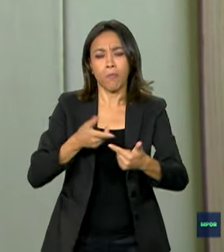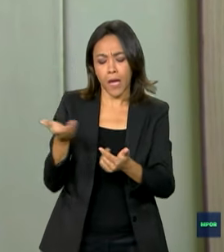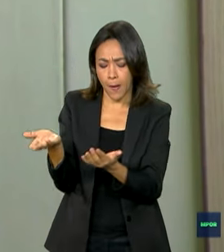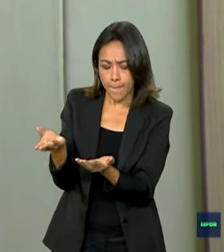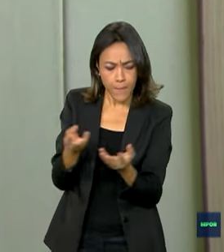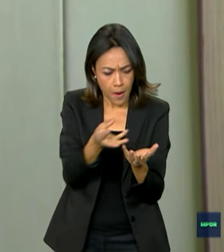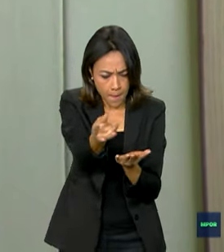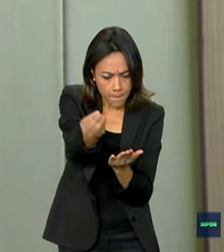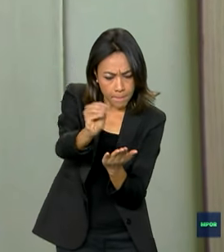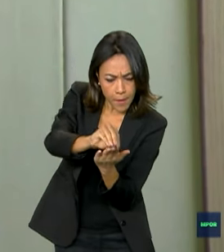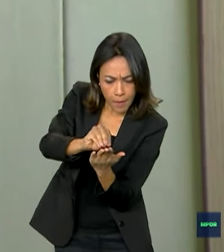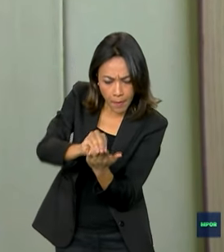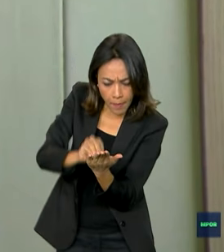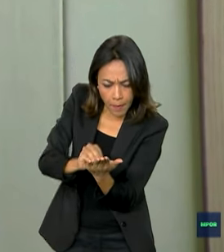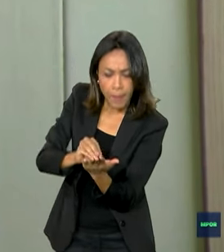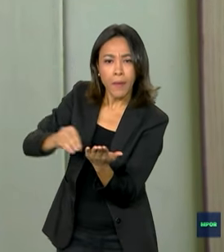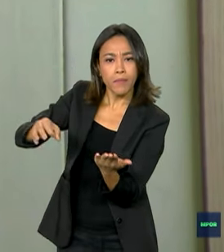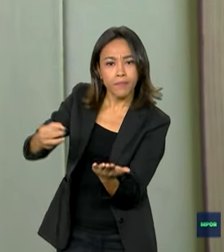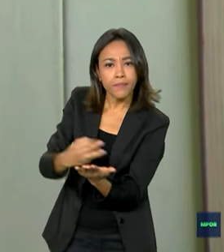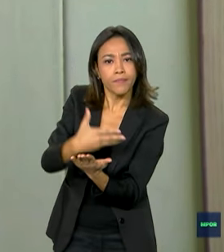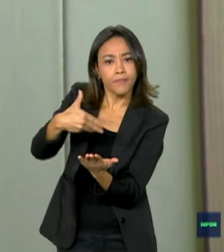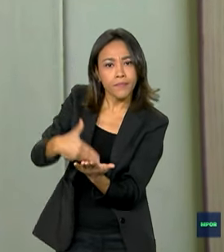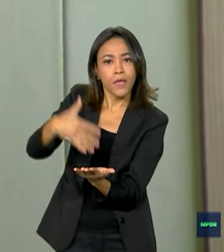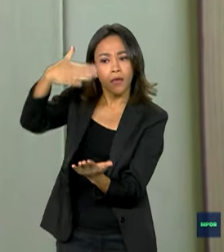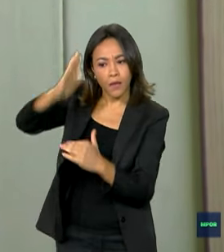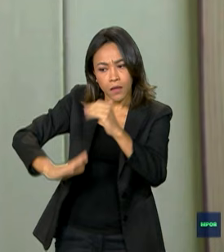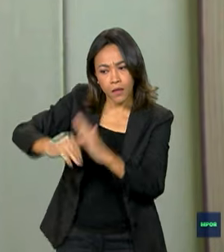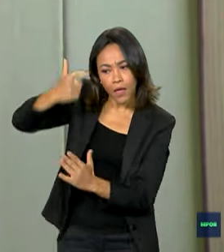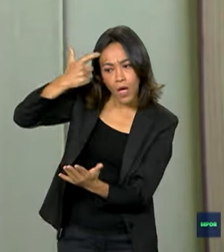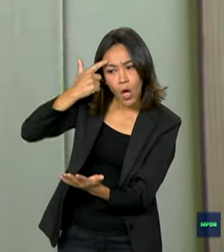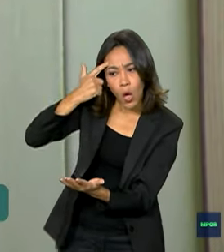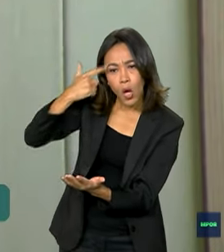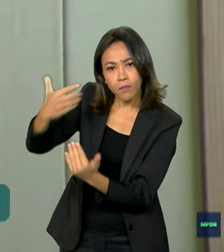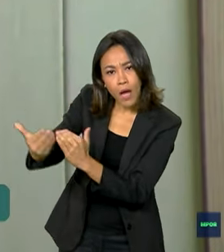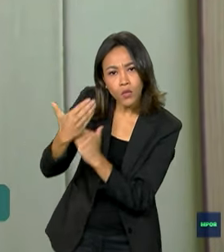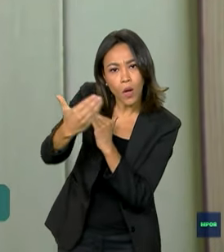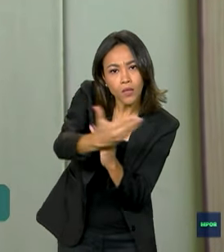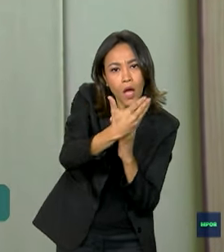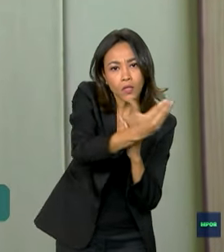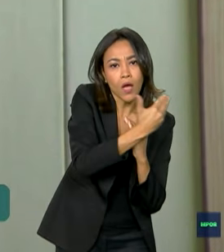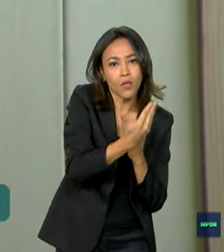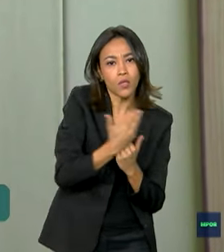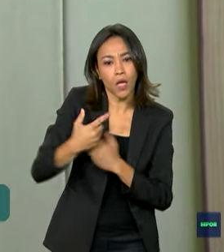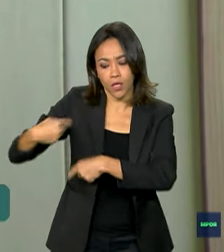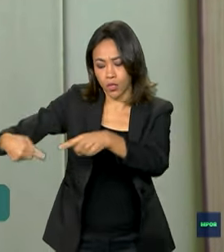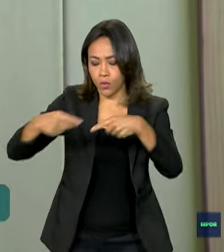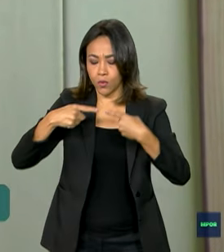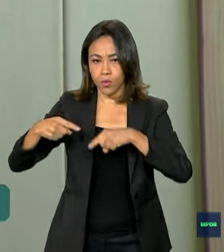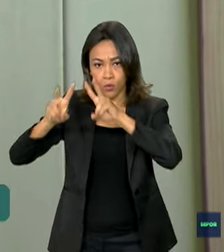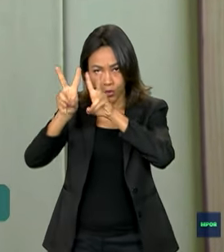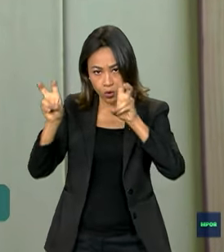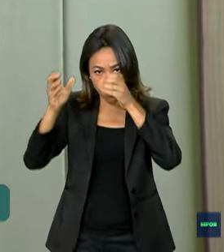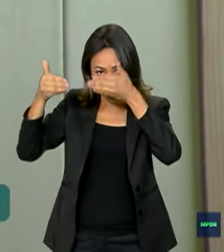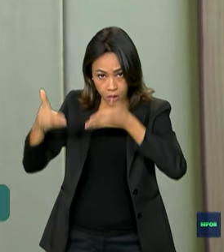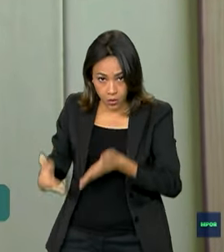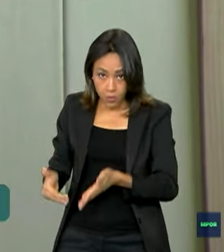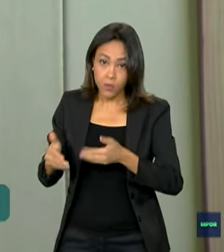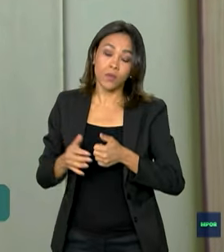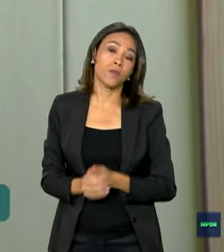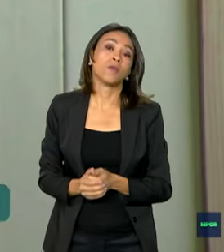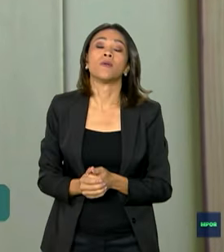reunir os agentes públicos que têm competência para ajudar nessa discussão dessa matéria. E aí a gente vai